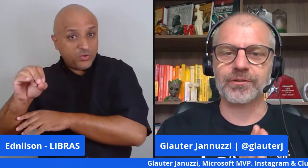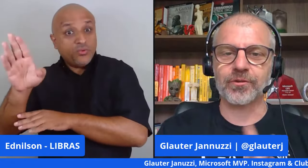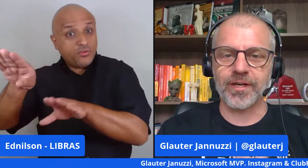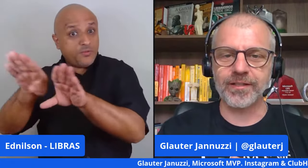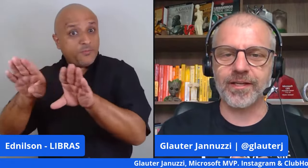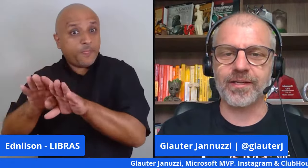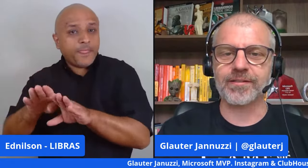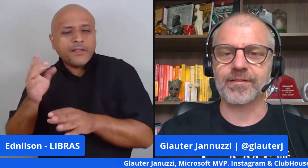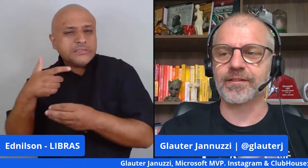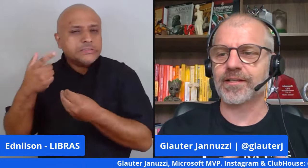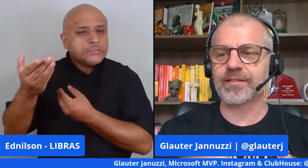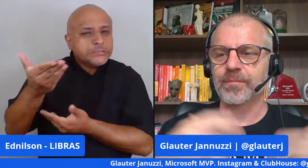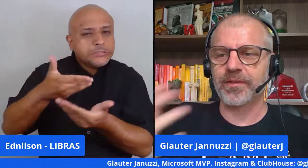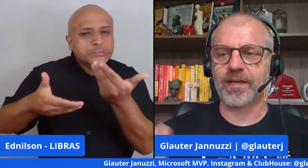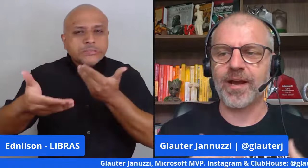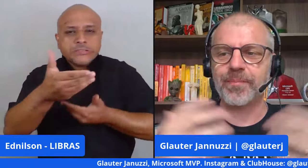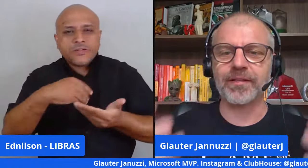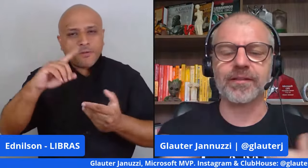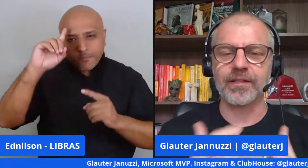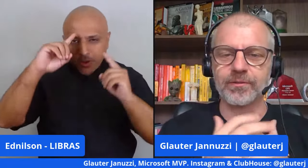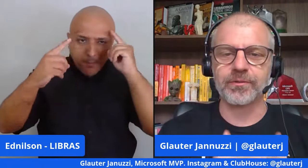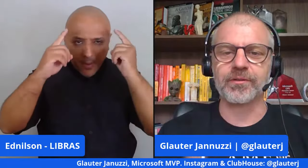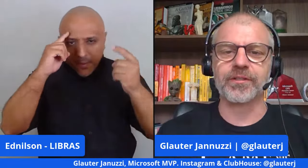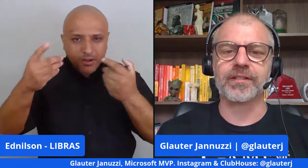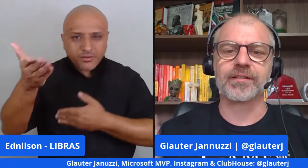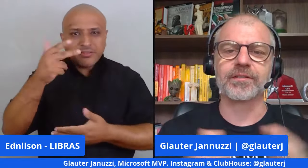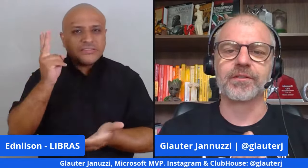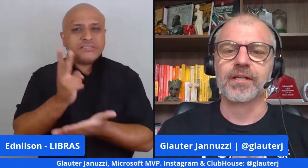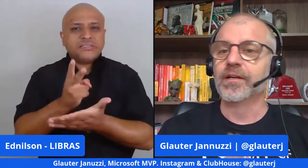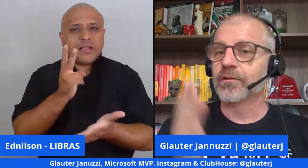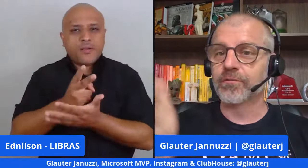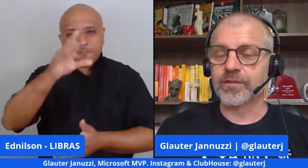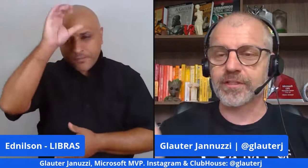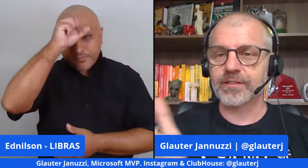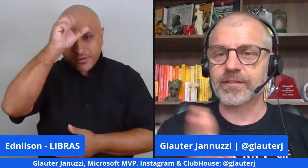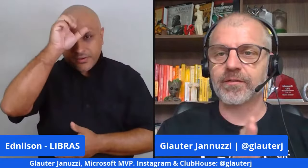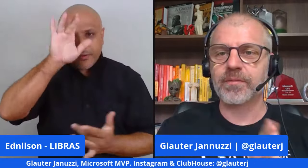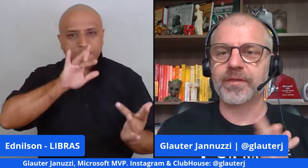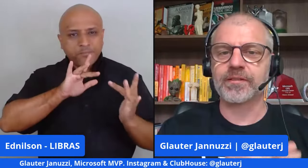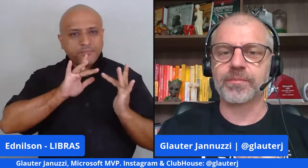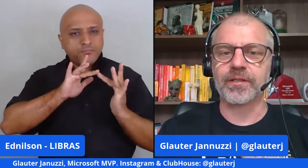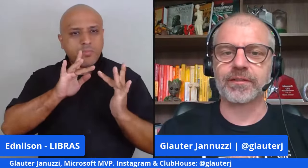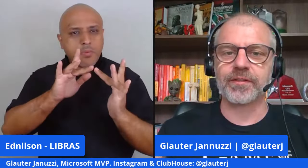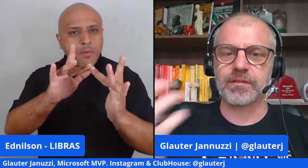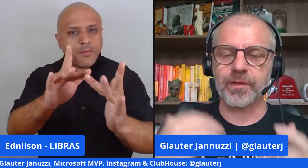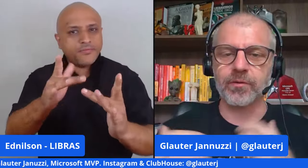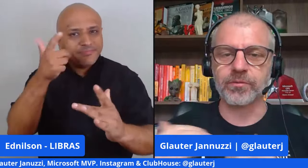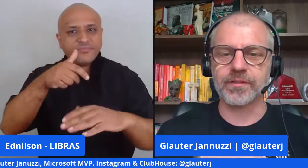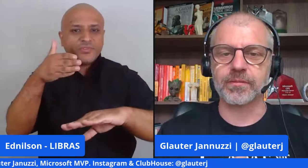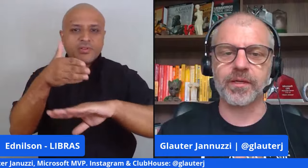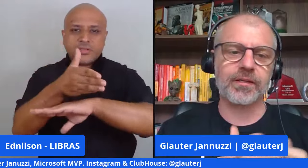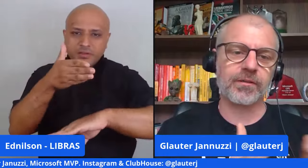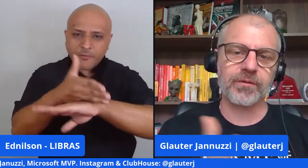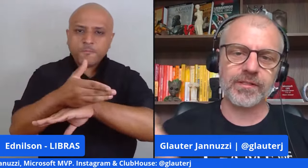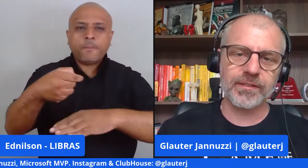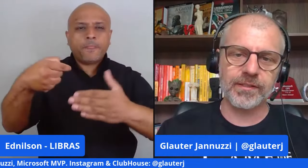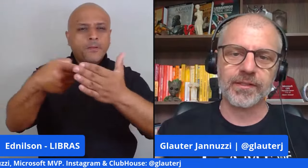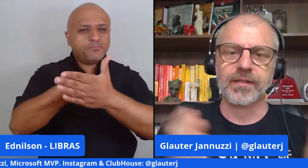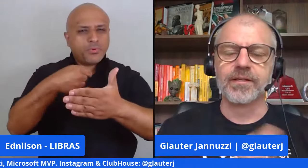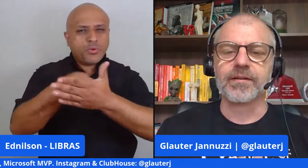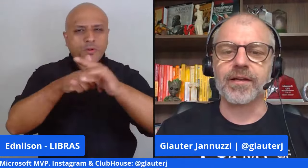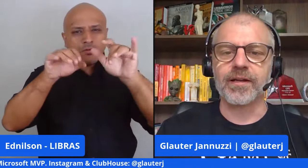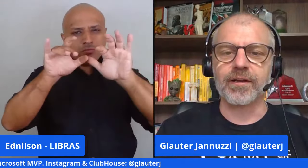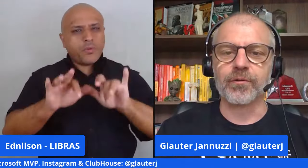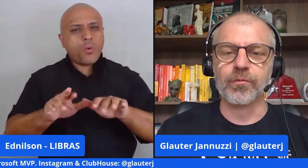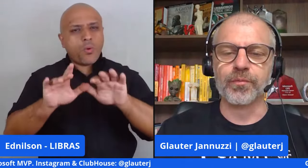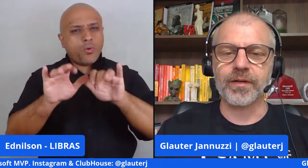compartilhar, trocar ideias e estar sempre aprendendo e conectando com vocês que estão aí participando através das perguntas também e com esse